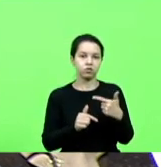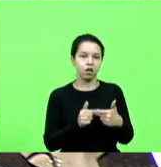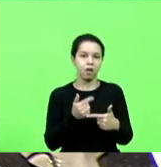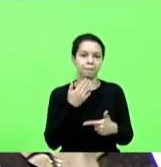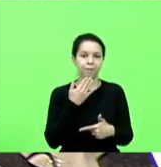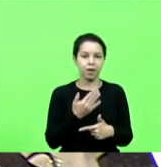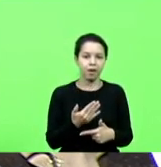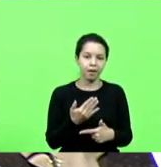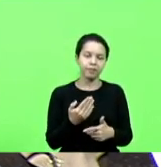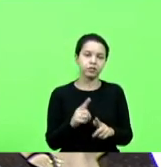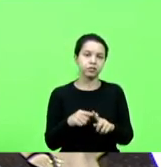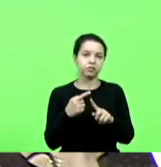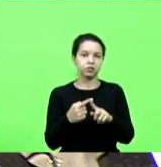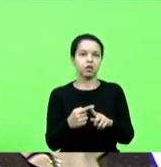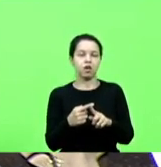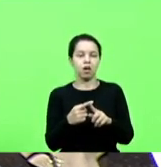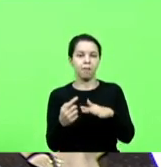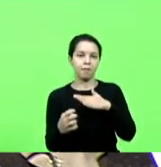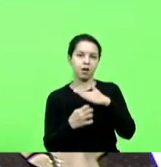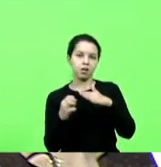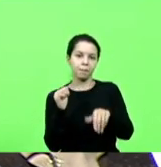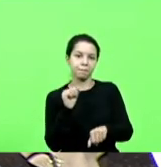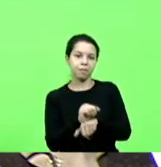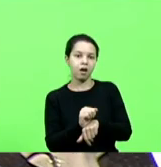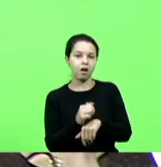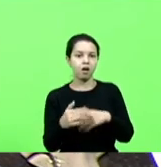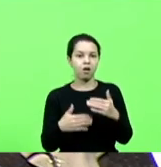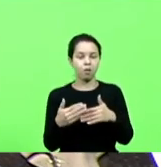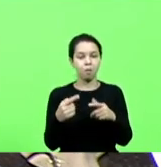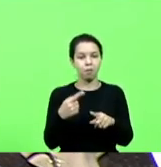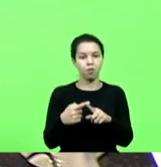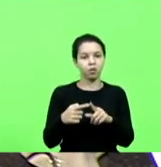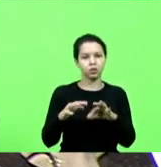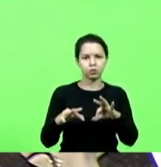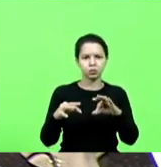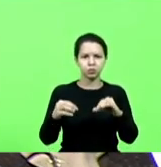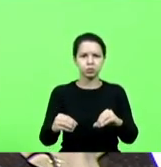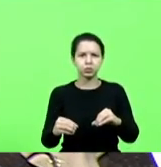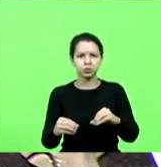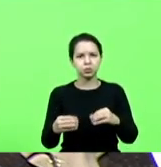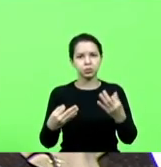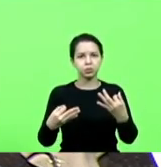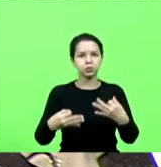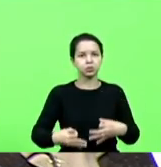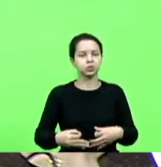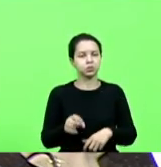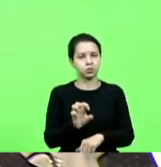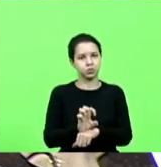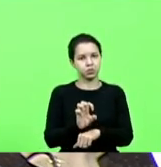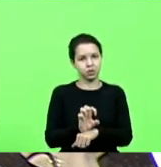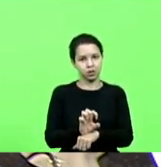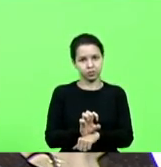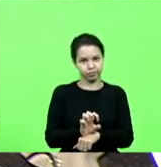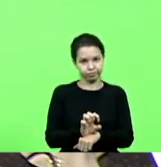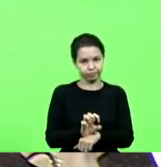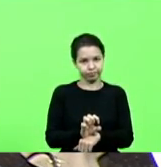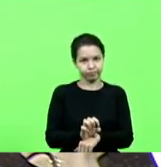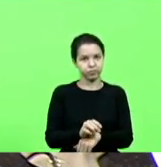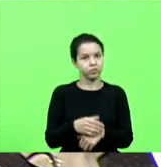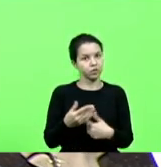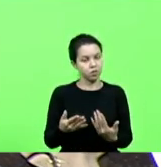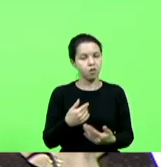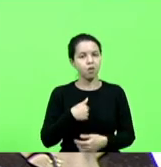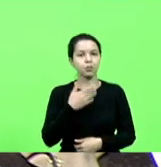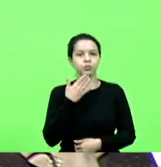de construir, deixa a obra pela metade, porque tudo se dá jeitinho quando se trata de Estado. E eu fiz um pedido de